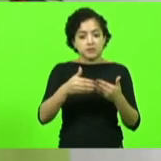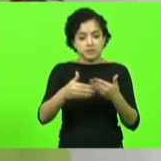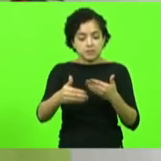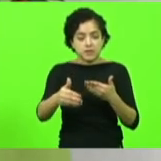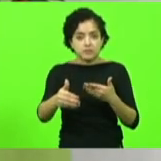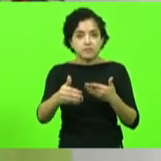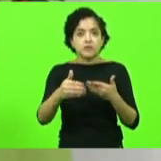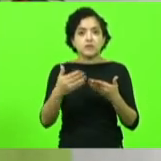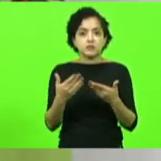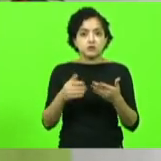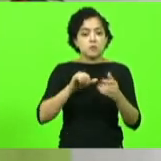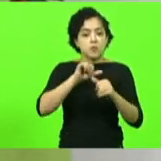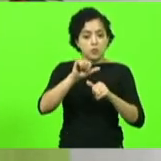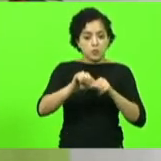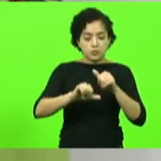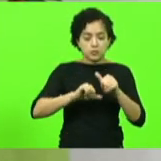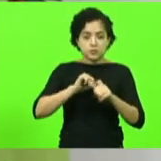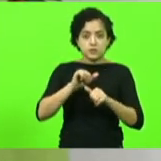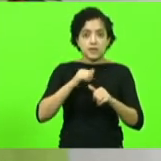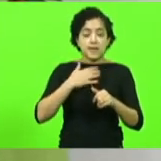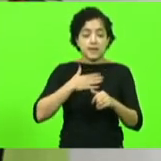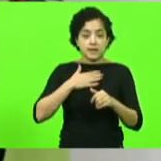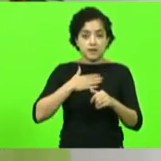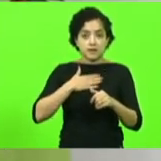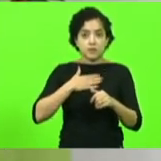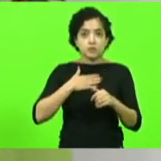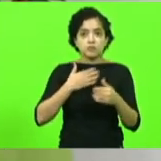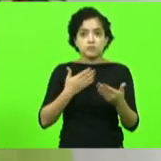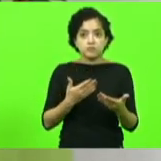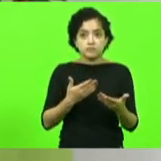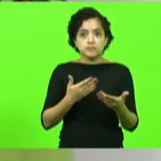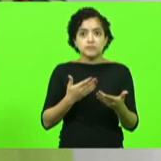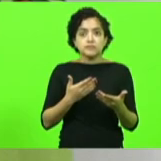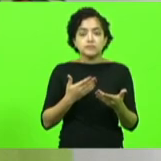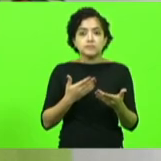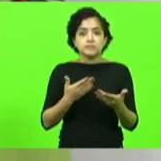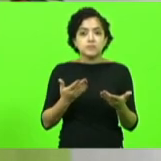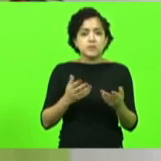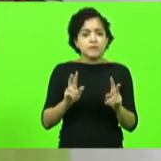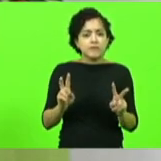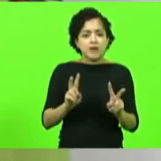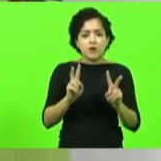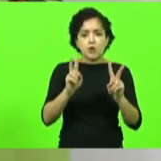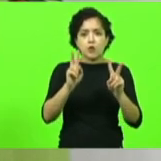dá volta e eu sou uma pessoa que eu prezo pelos valores